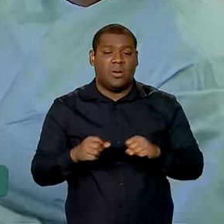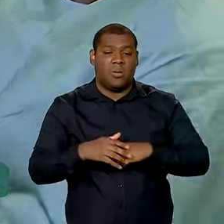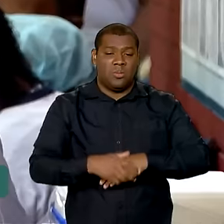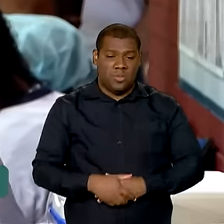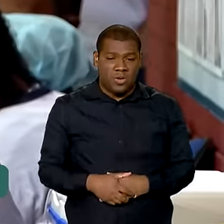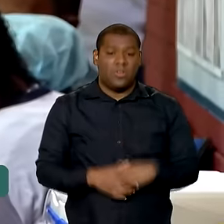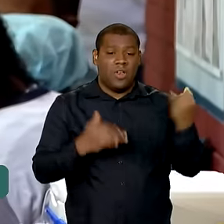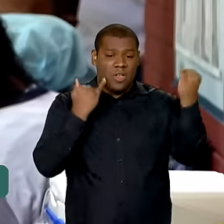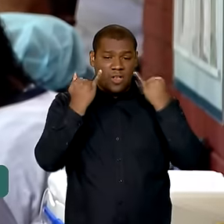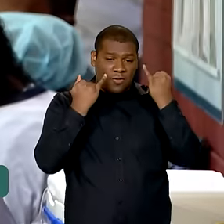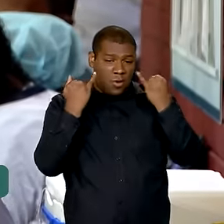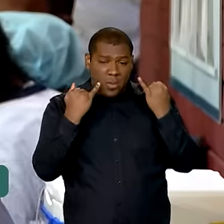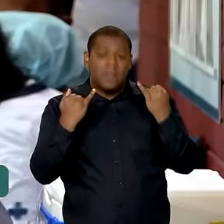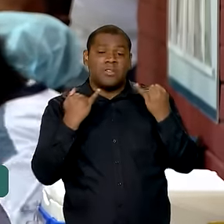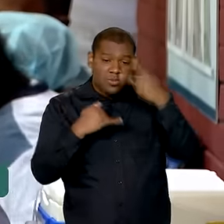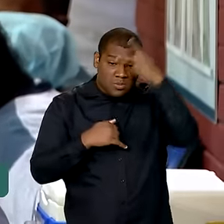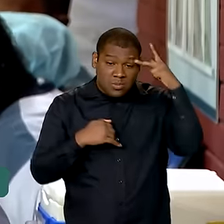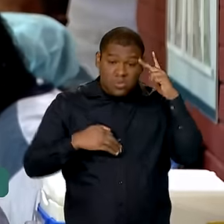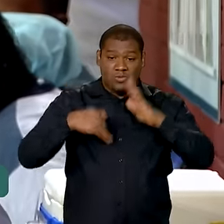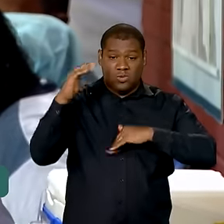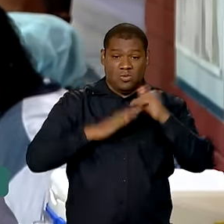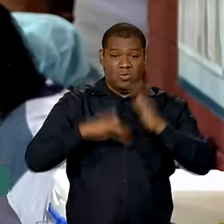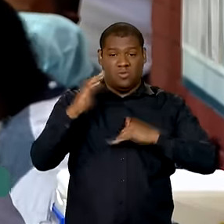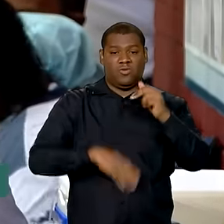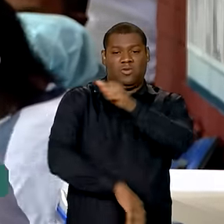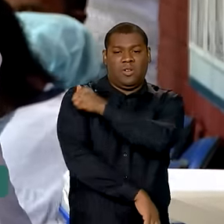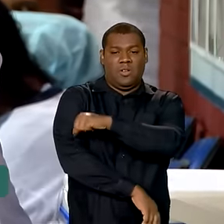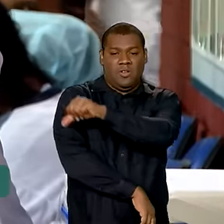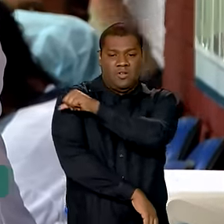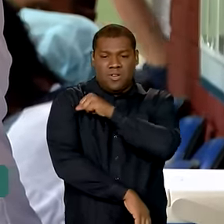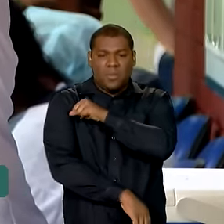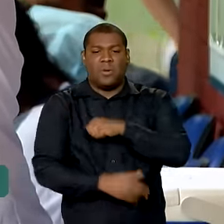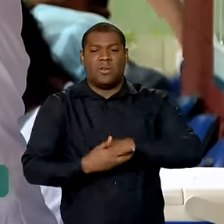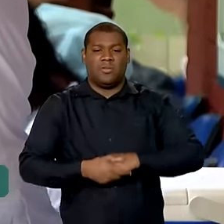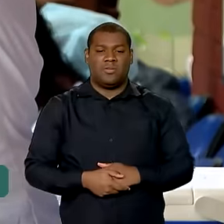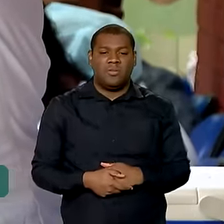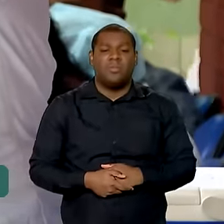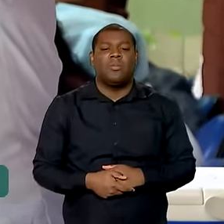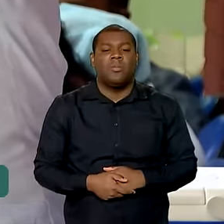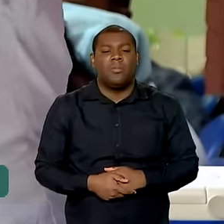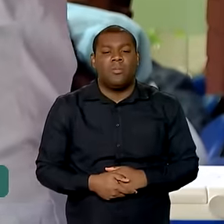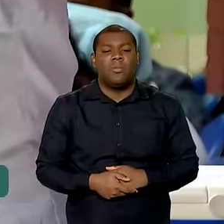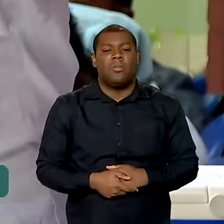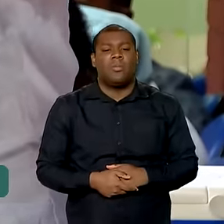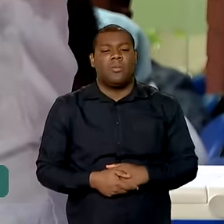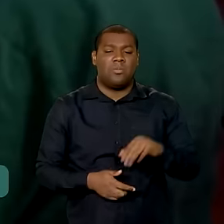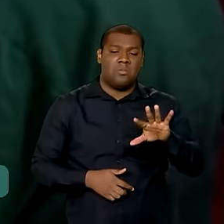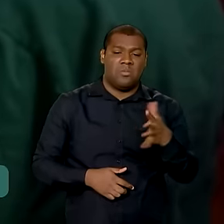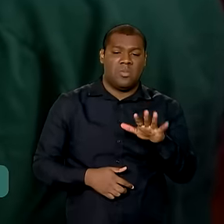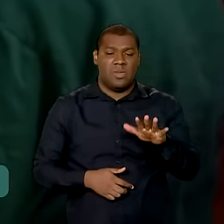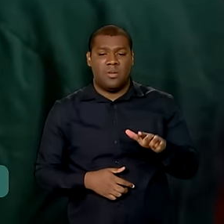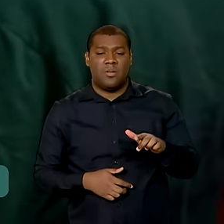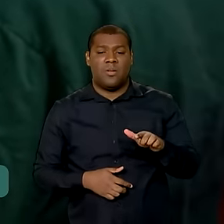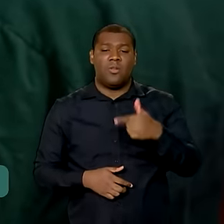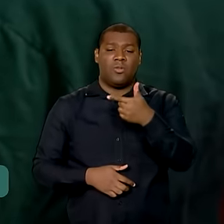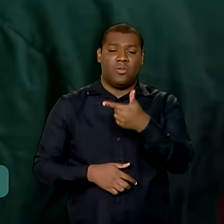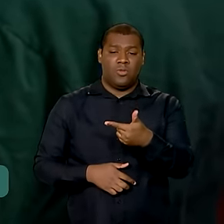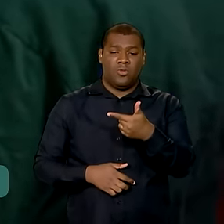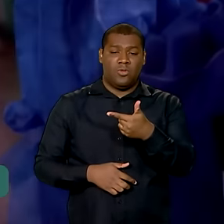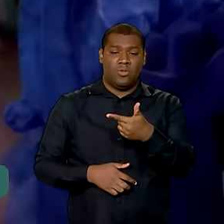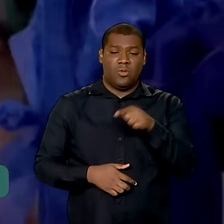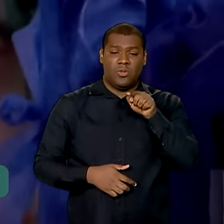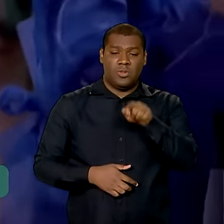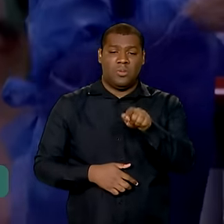dos trabalhadores da enfermagem. A medida impactou a realidade de pelo menos 2,8